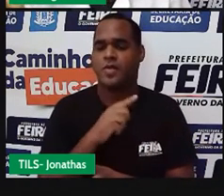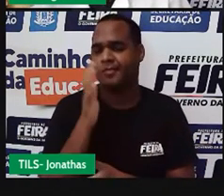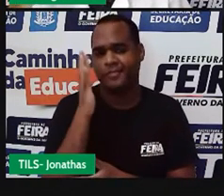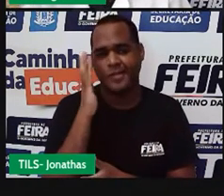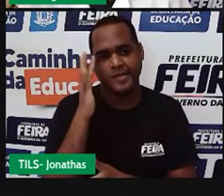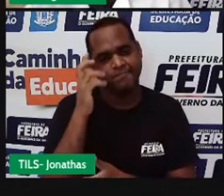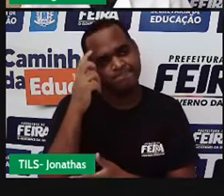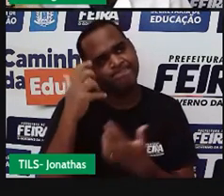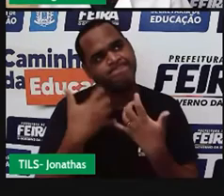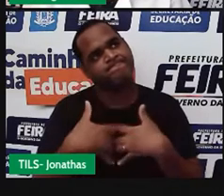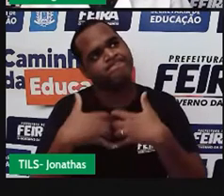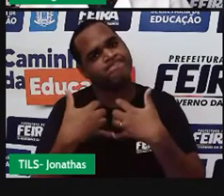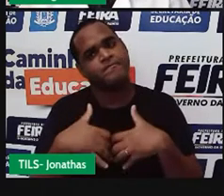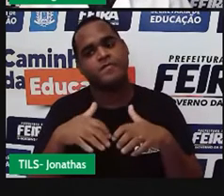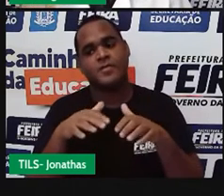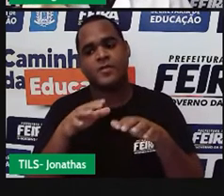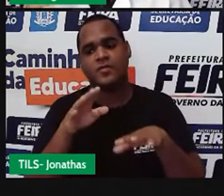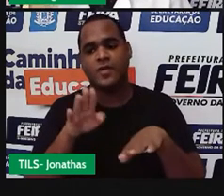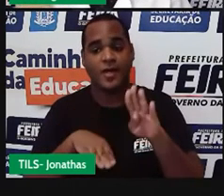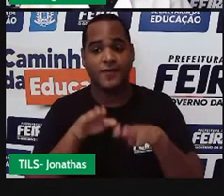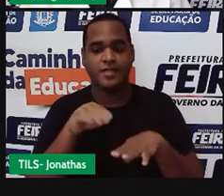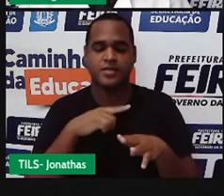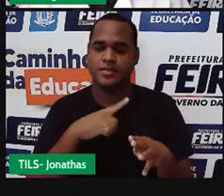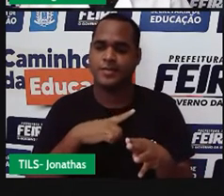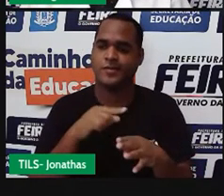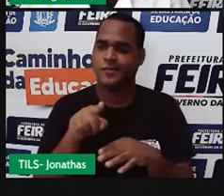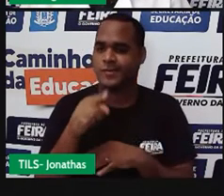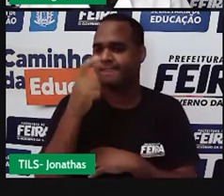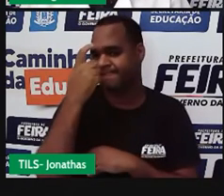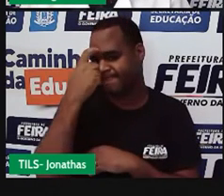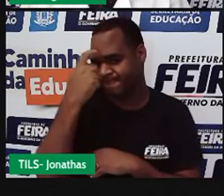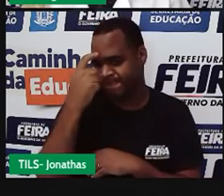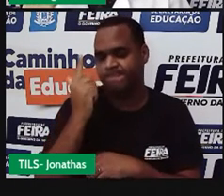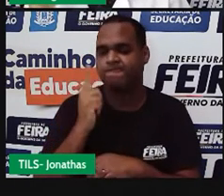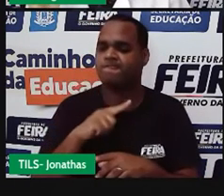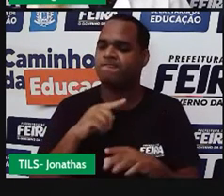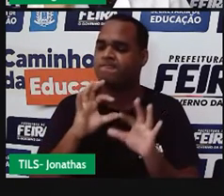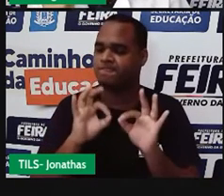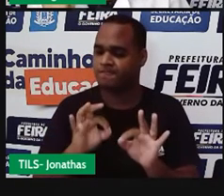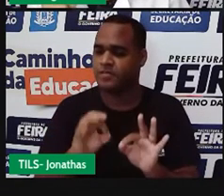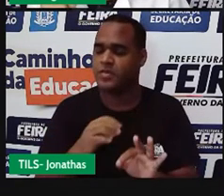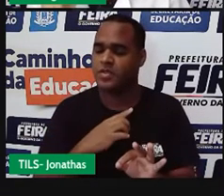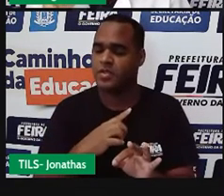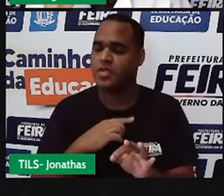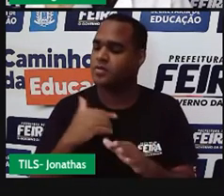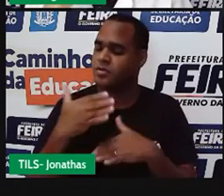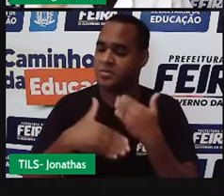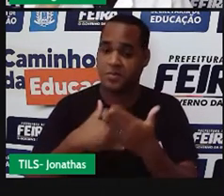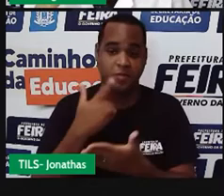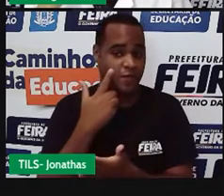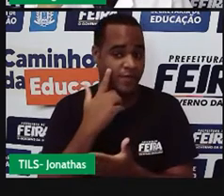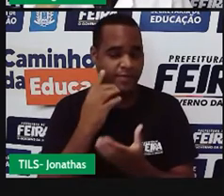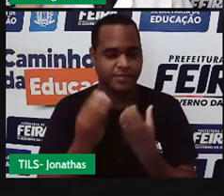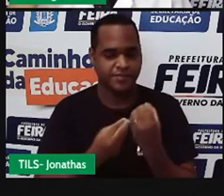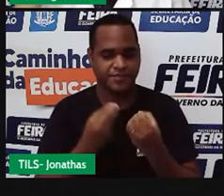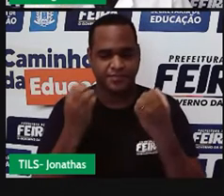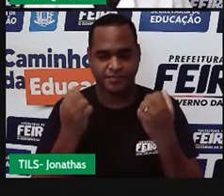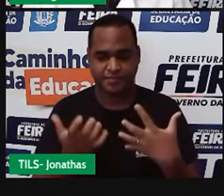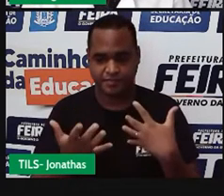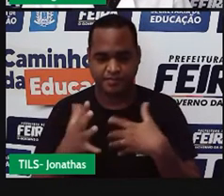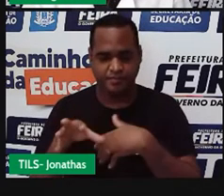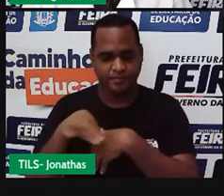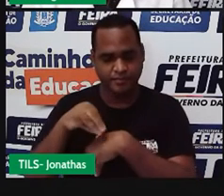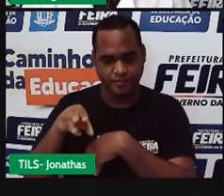raciocinar. Então, talvez, você já entendeu o seguinte. Bom, professor, então vamos fazer assim. Vamos pegar os